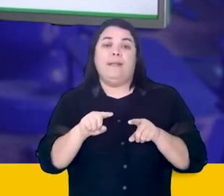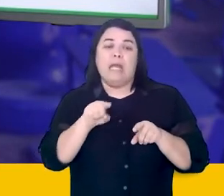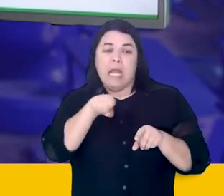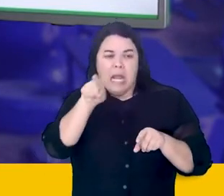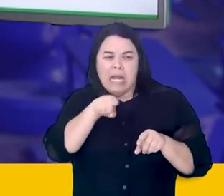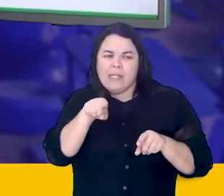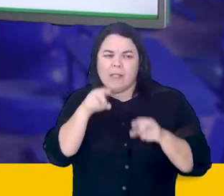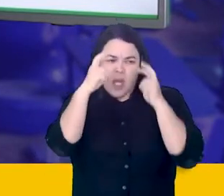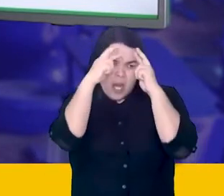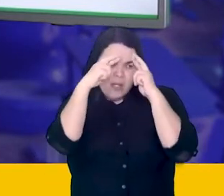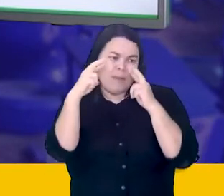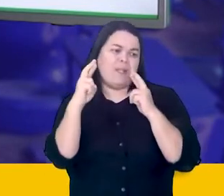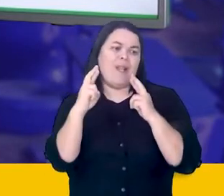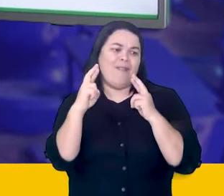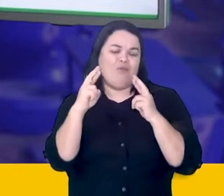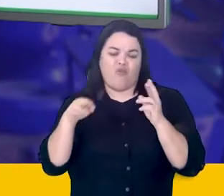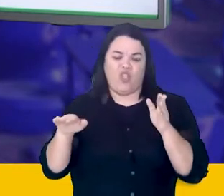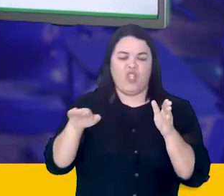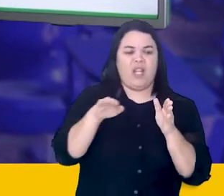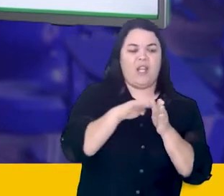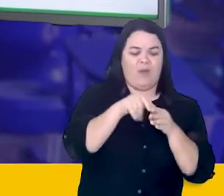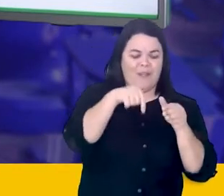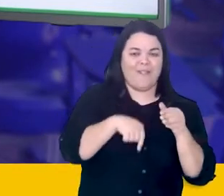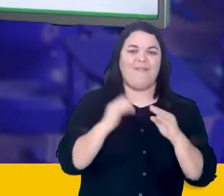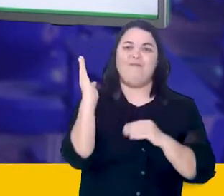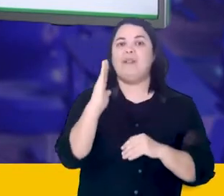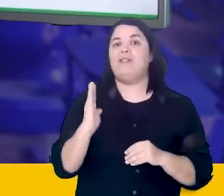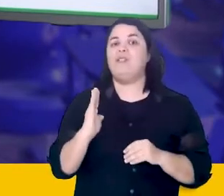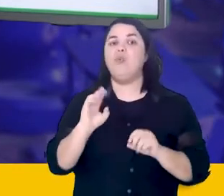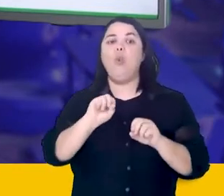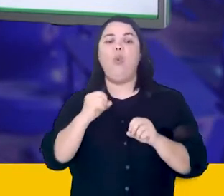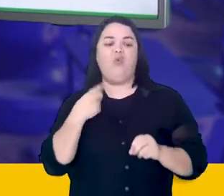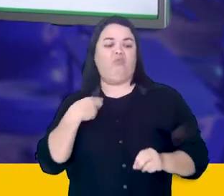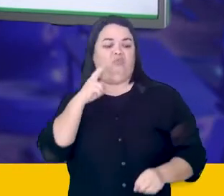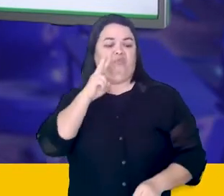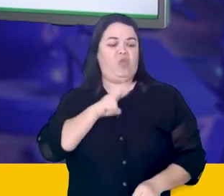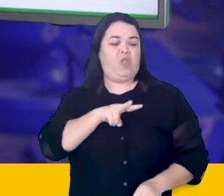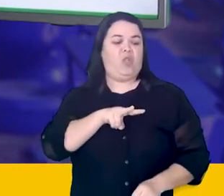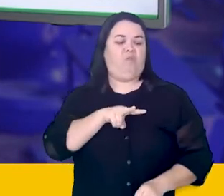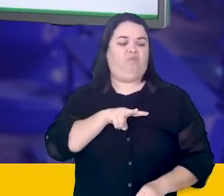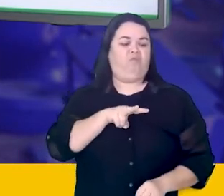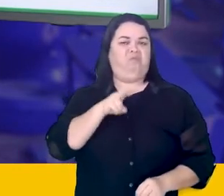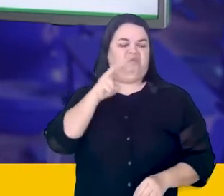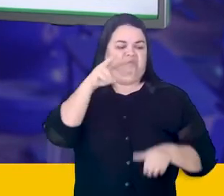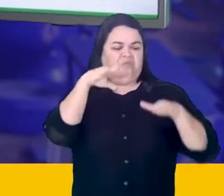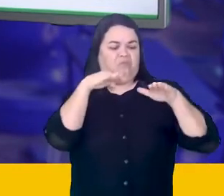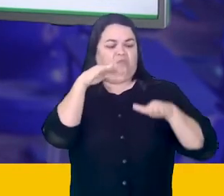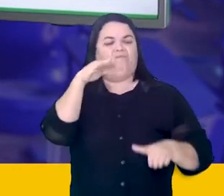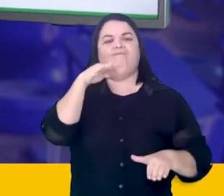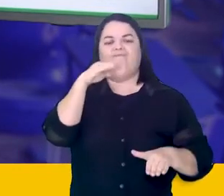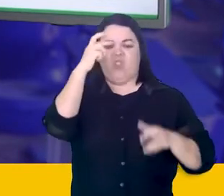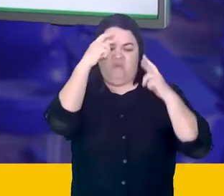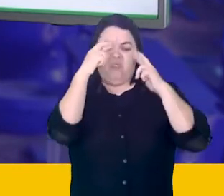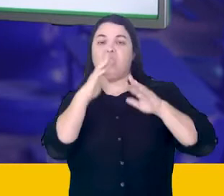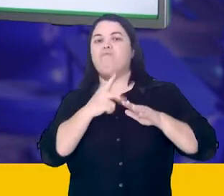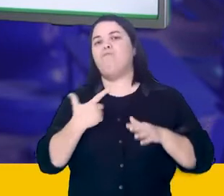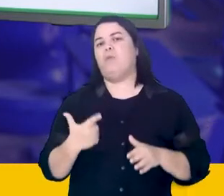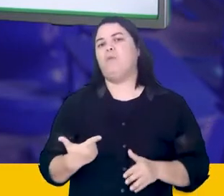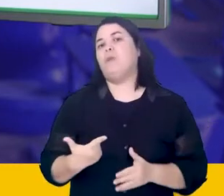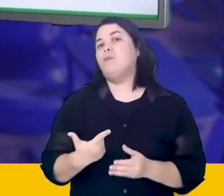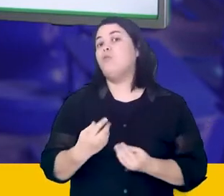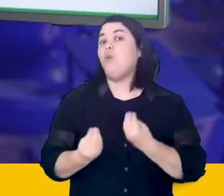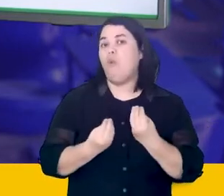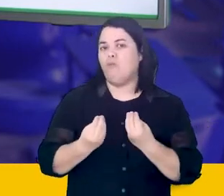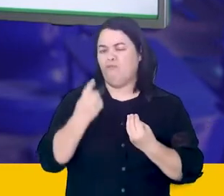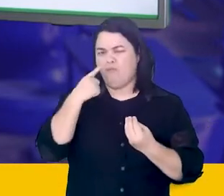de quem estava chegando? Ou foi um olhar com um intuito dominador e que de fato não teve nenhum respeito por eles? Vamos